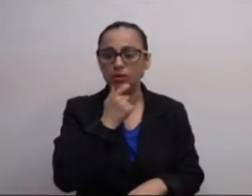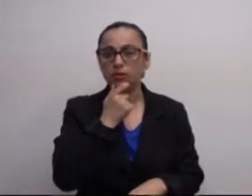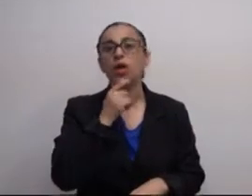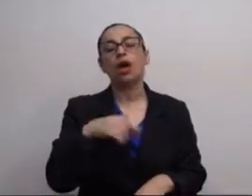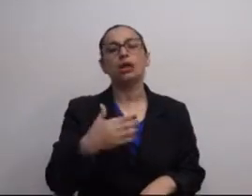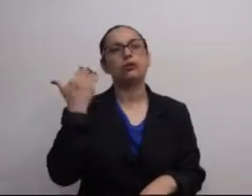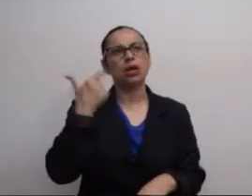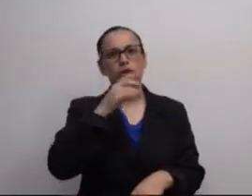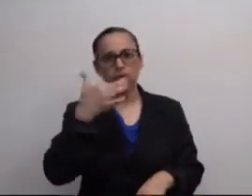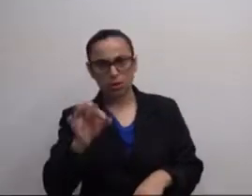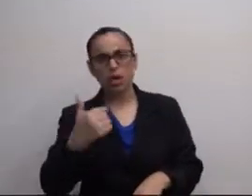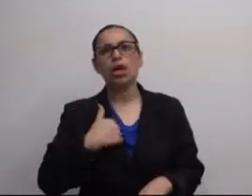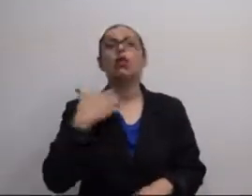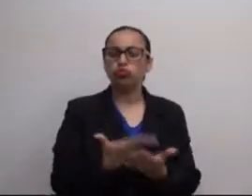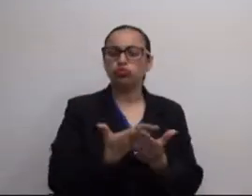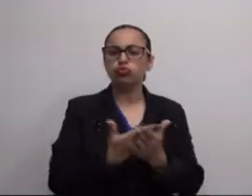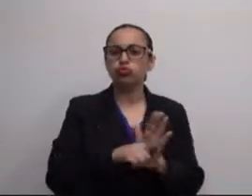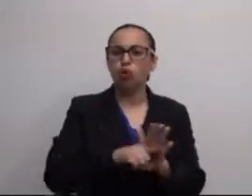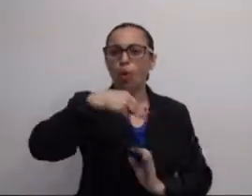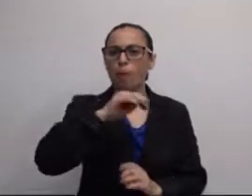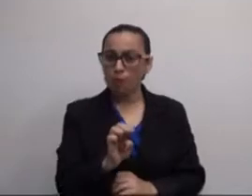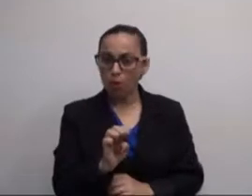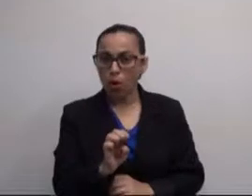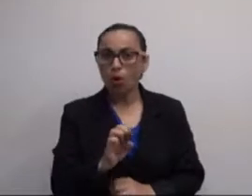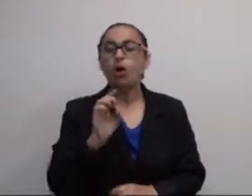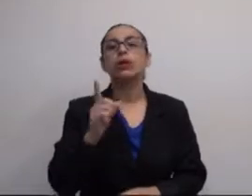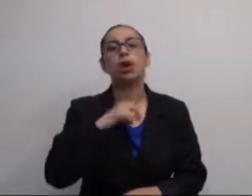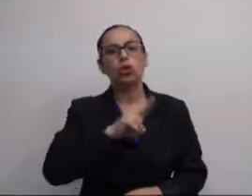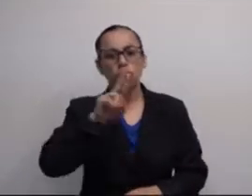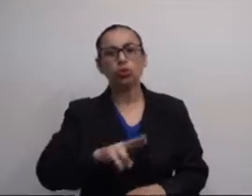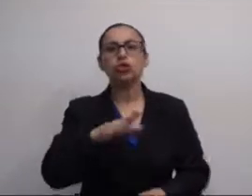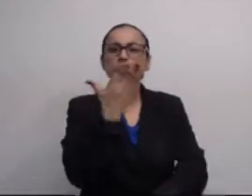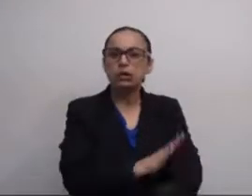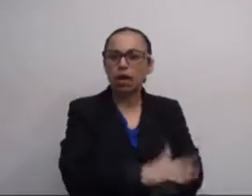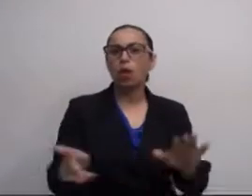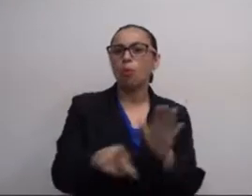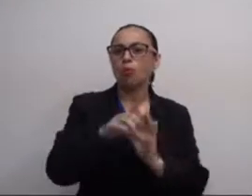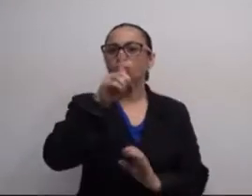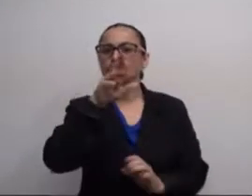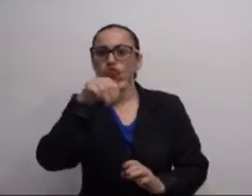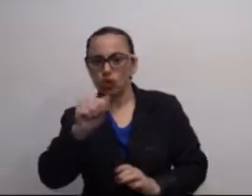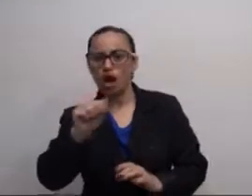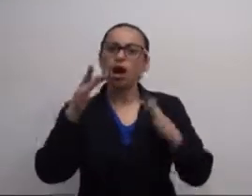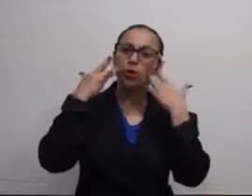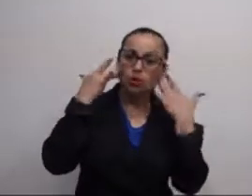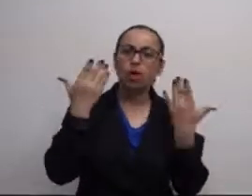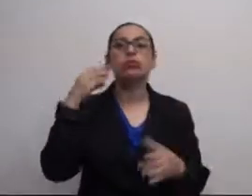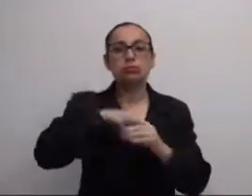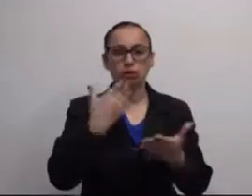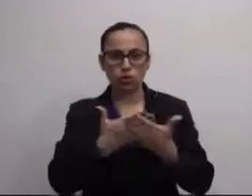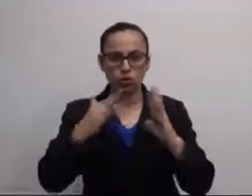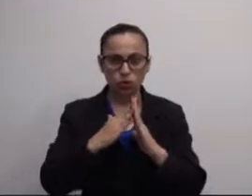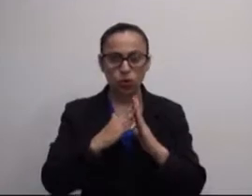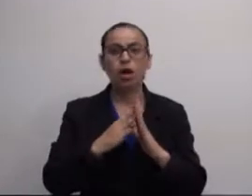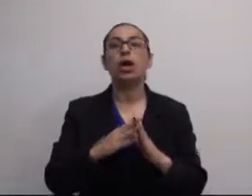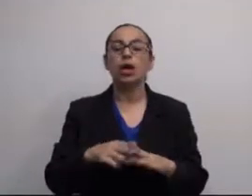tecnologias digitais nas escolas inglesas. E desde 2010 eu venho estudando o MOU, que faz o uso de técnicas